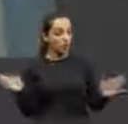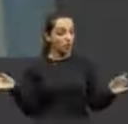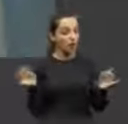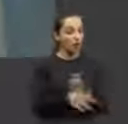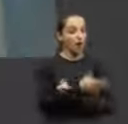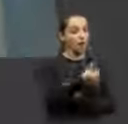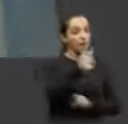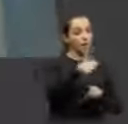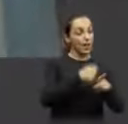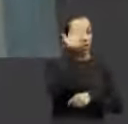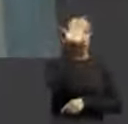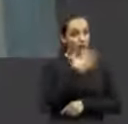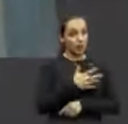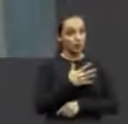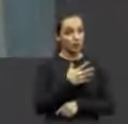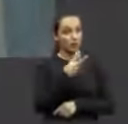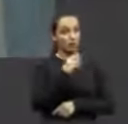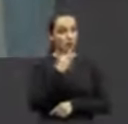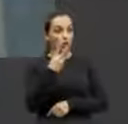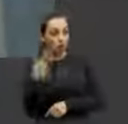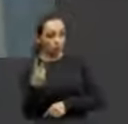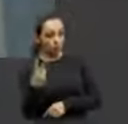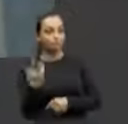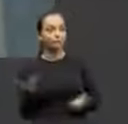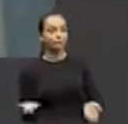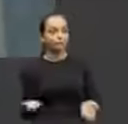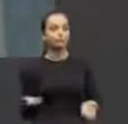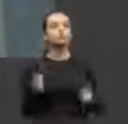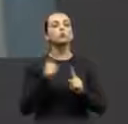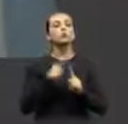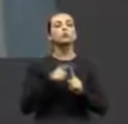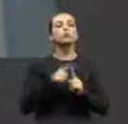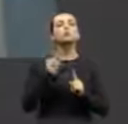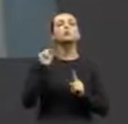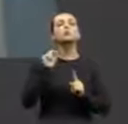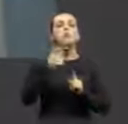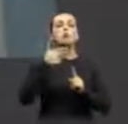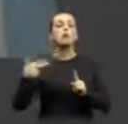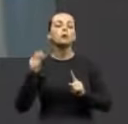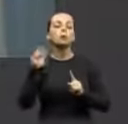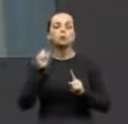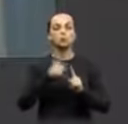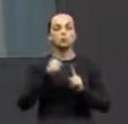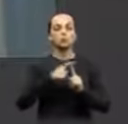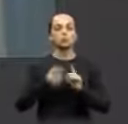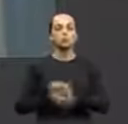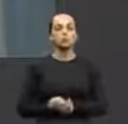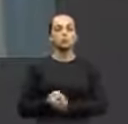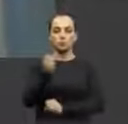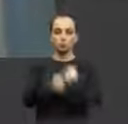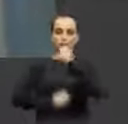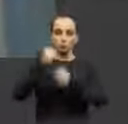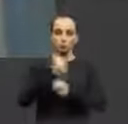6 de fevereiro de 2022. Primeiro, vamos pontuar algumas coisas. Primeiro, já no ano passado,